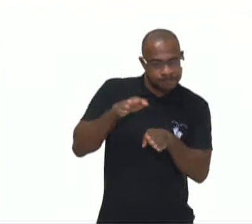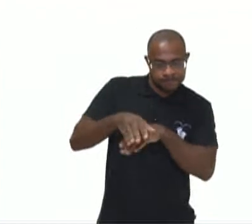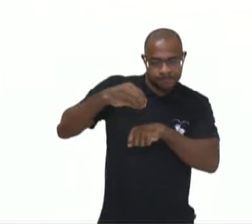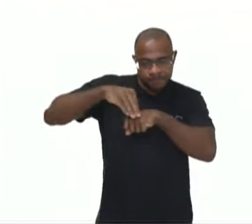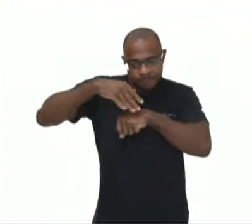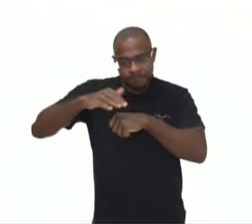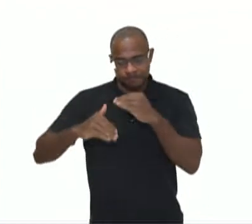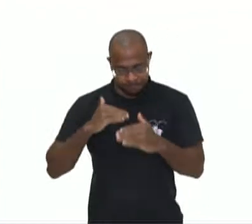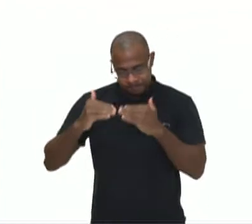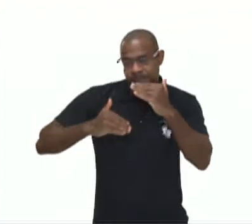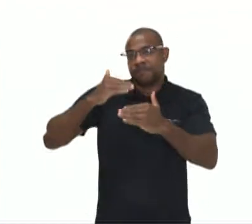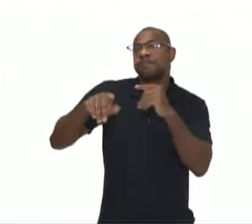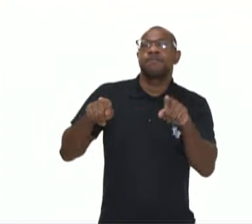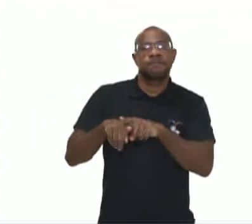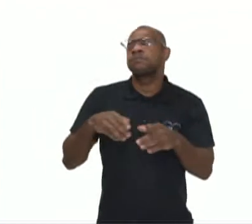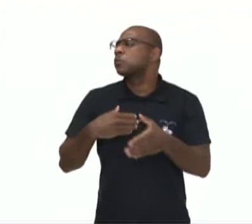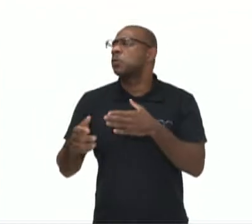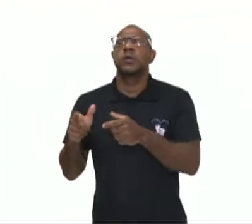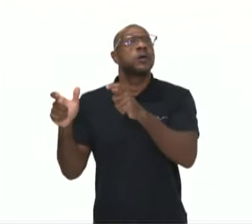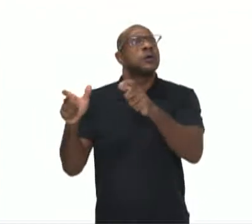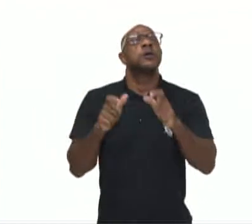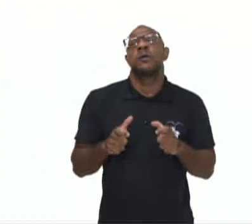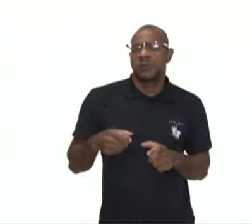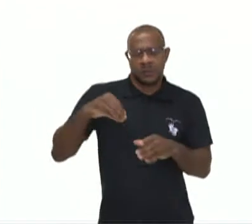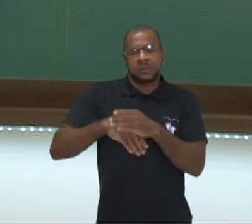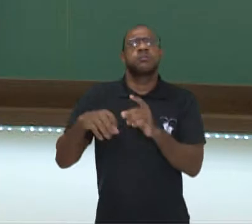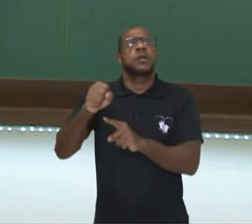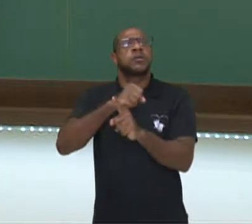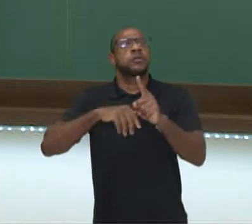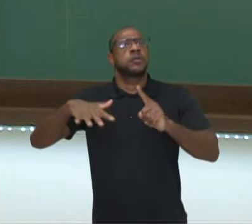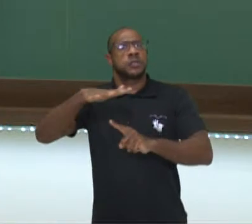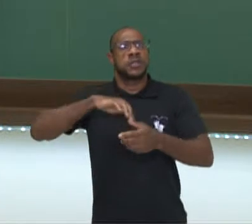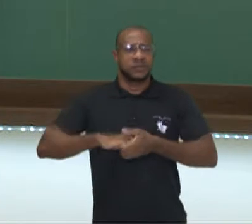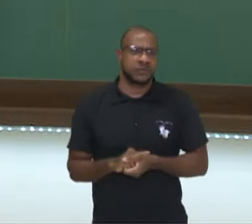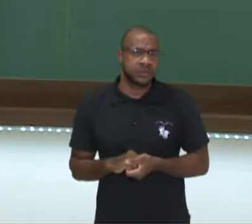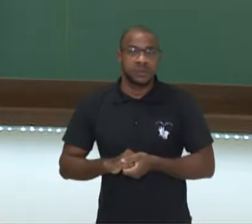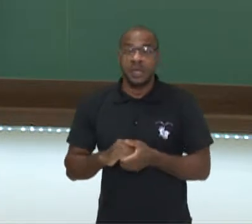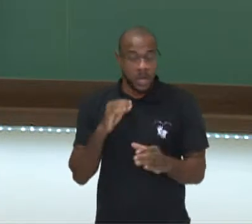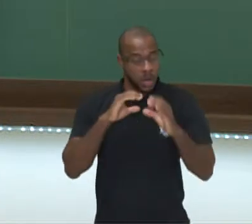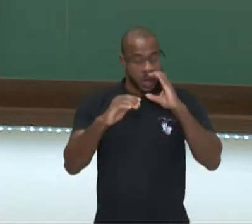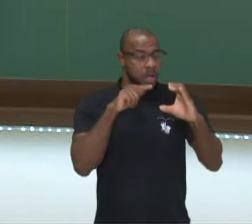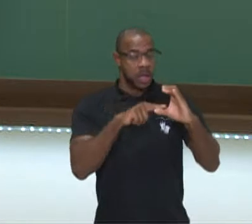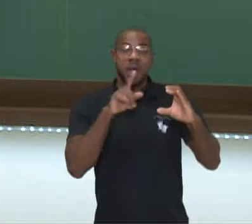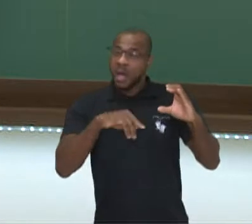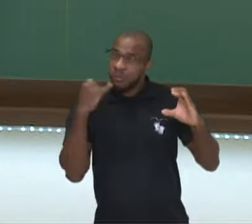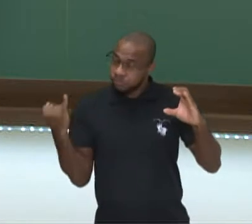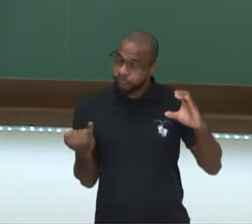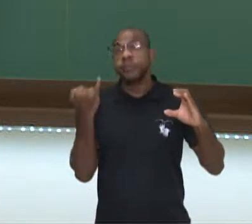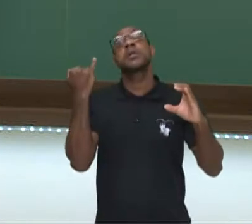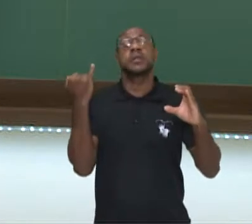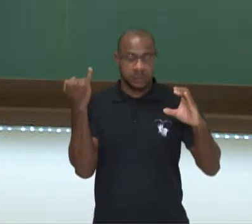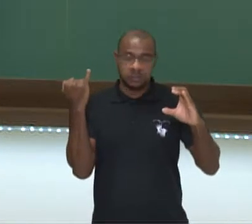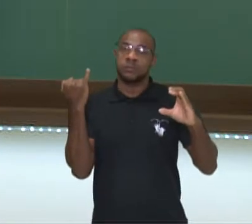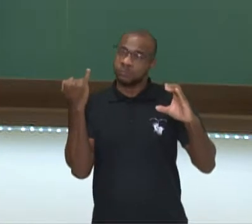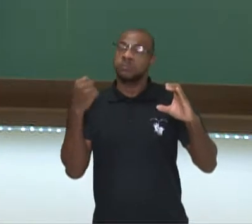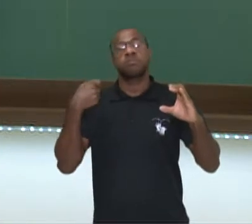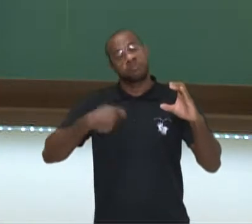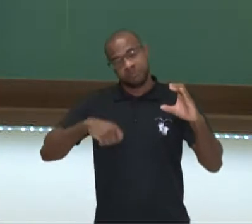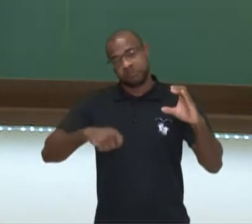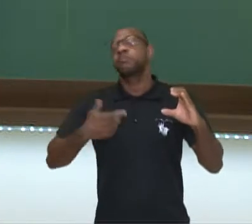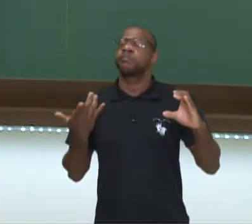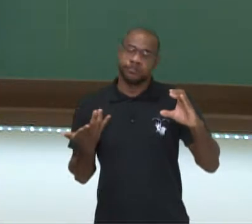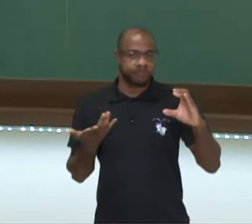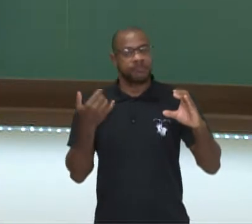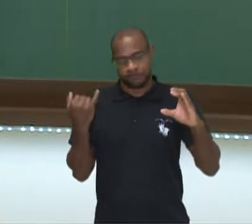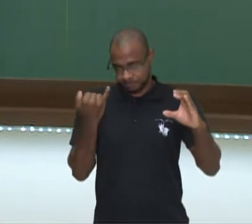desenvolvimento em qualquer área da sociedade. Então, nos comunicar é algo essencial e é isso que nos faz